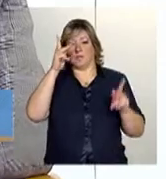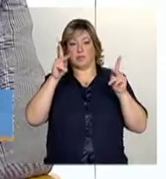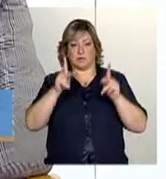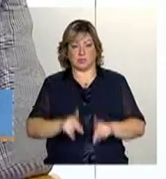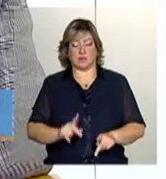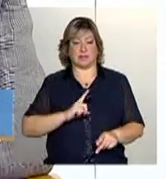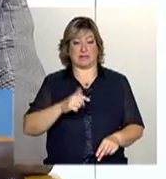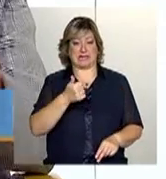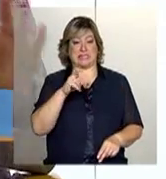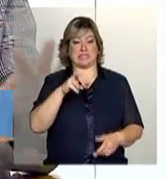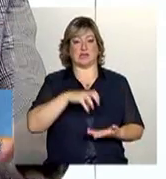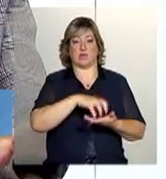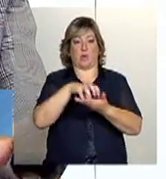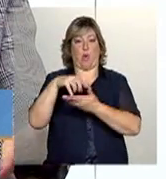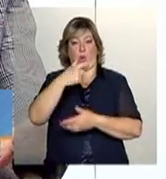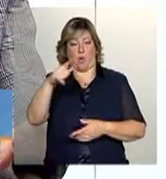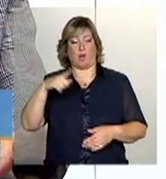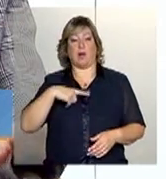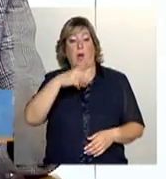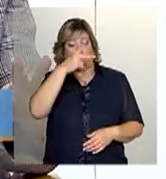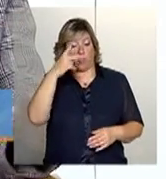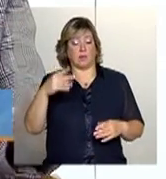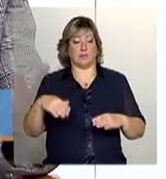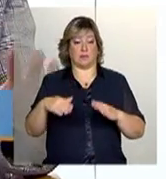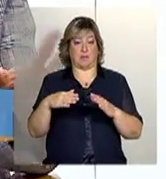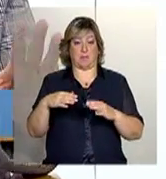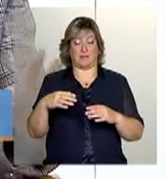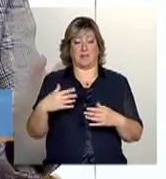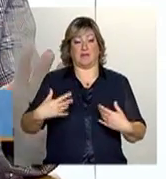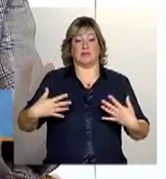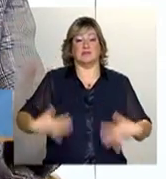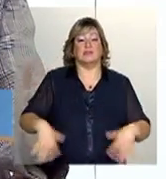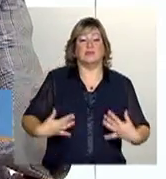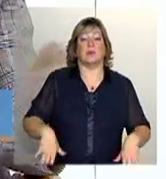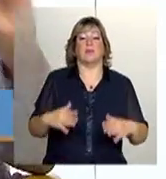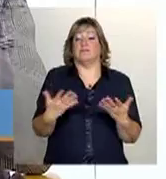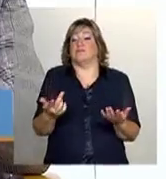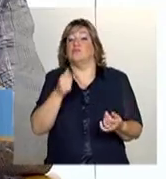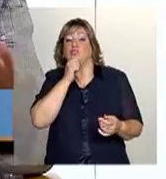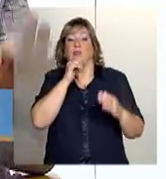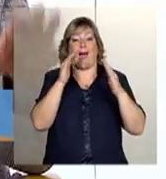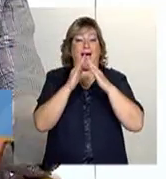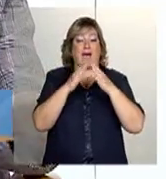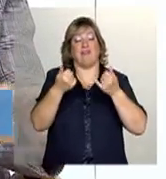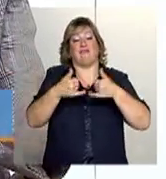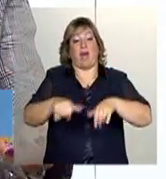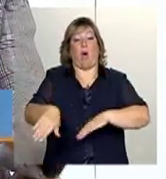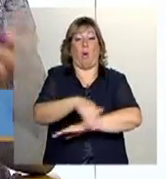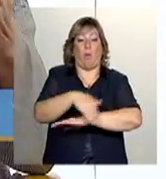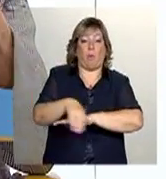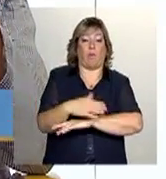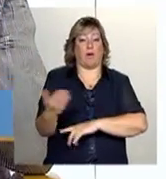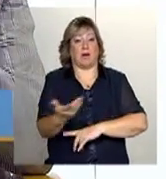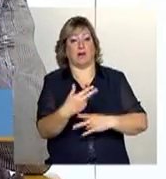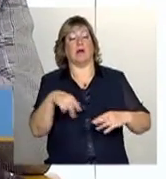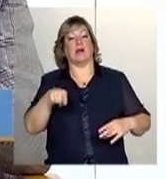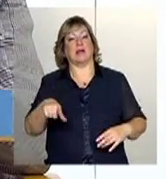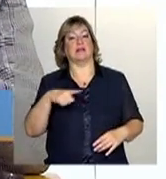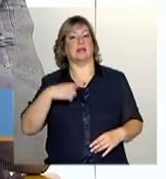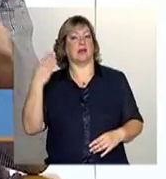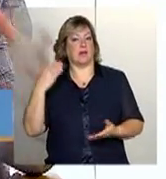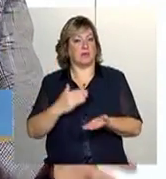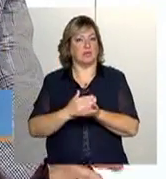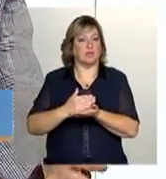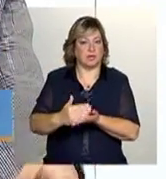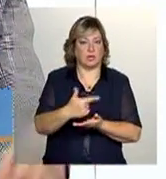15 grupos, a população de rua já era marcada também, desde 2006 ali, 2008, desculpa. E aí agora a gente está tendo em